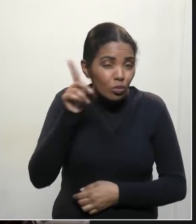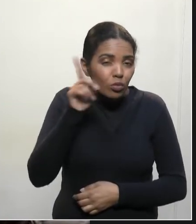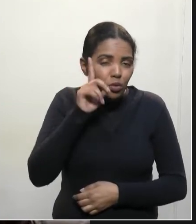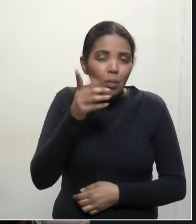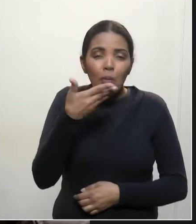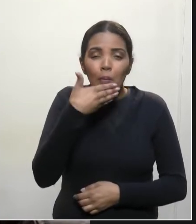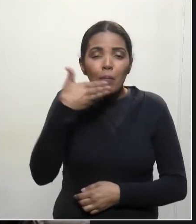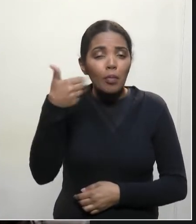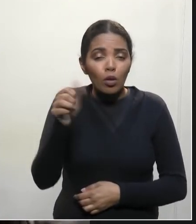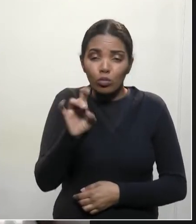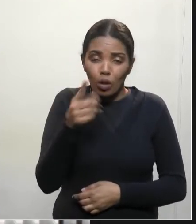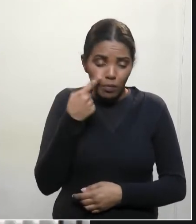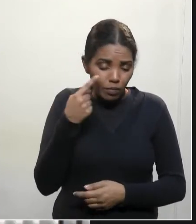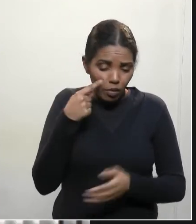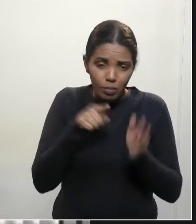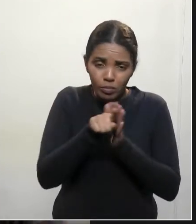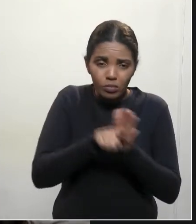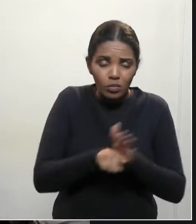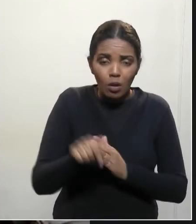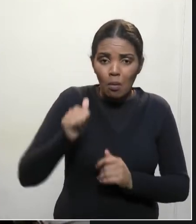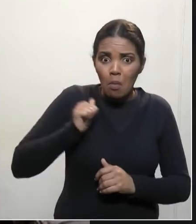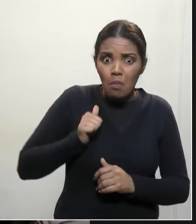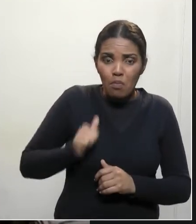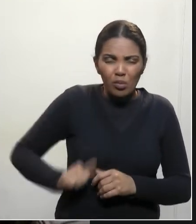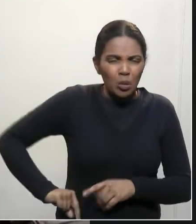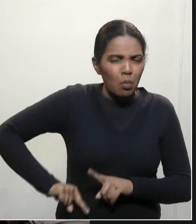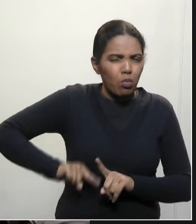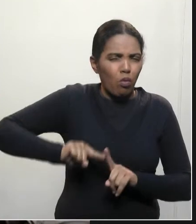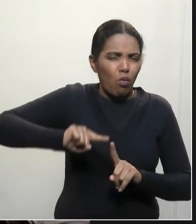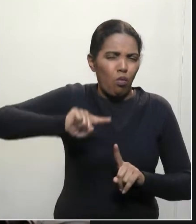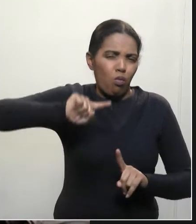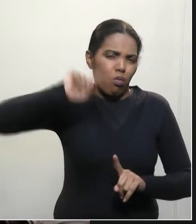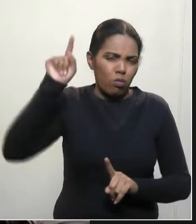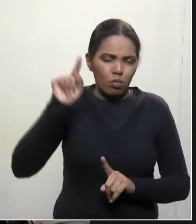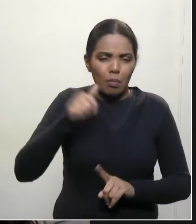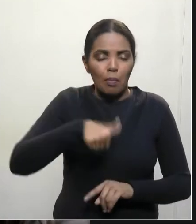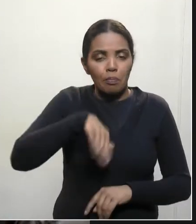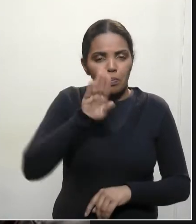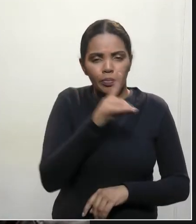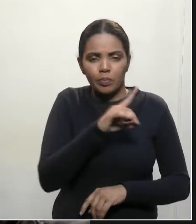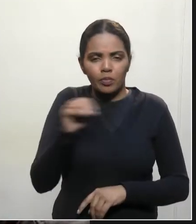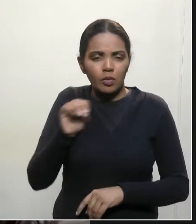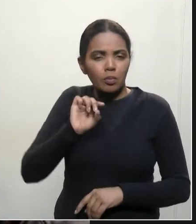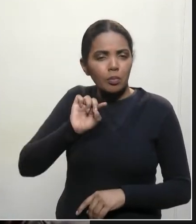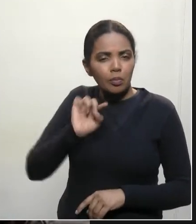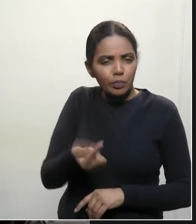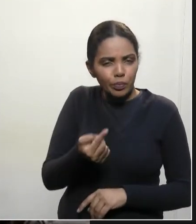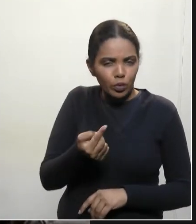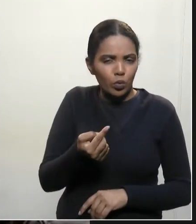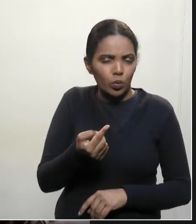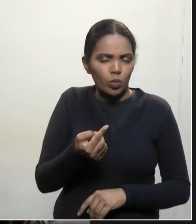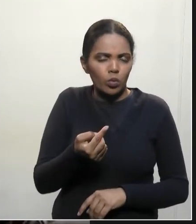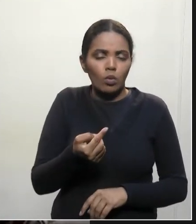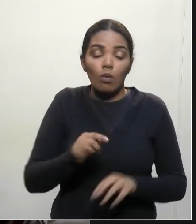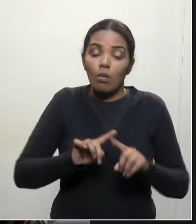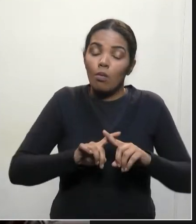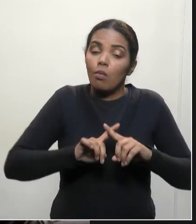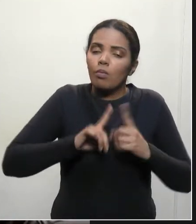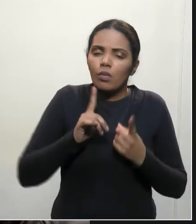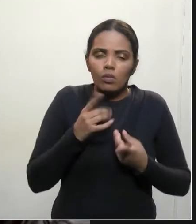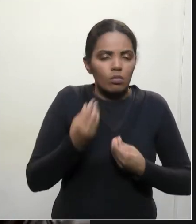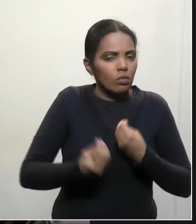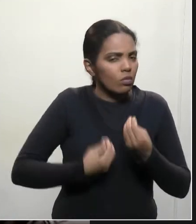É só ver os números aqui. As bolsas explodindo, mais de 100 mil pontos. Então, como querer reclamar